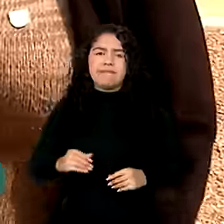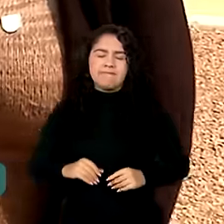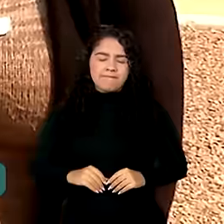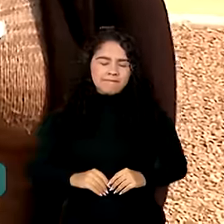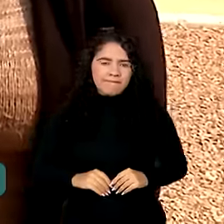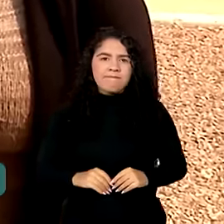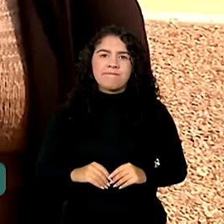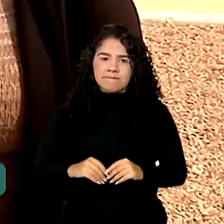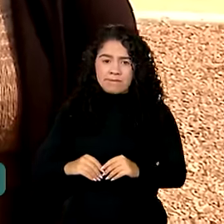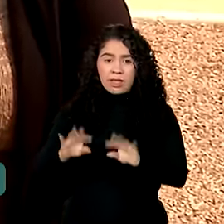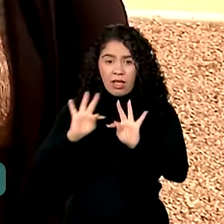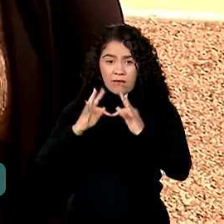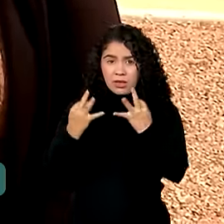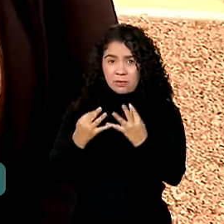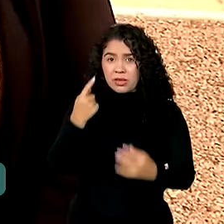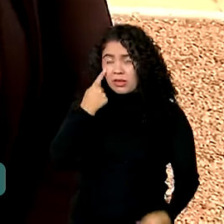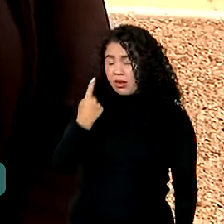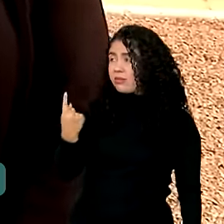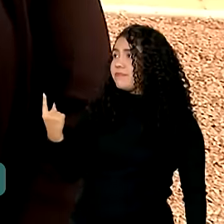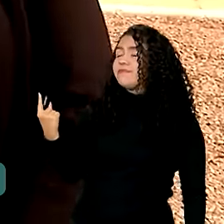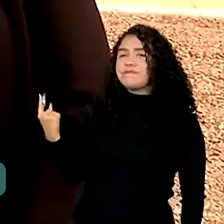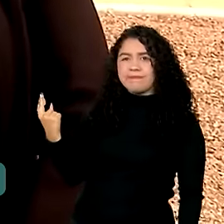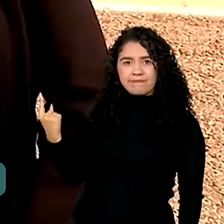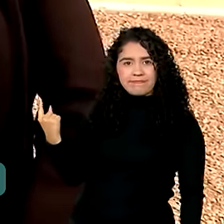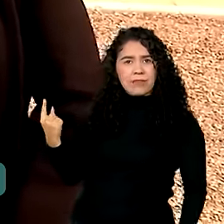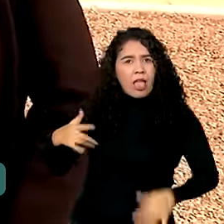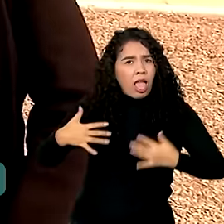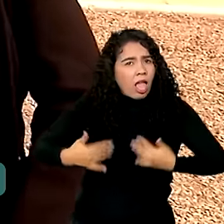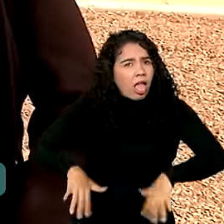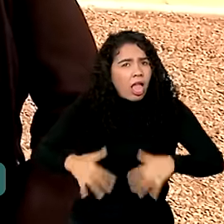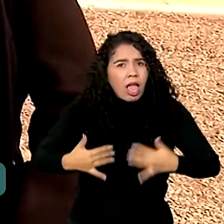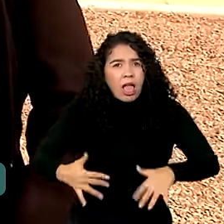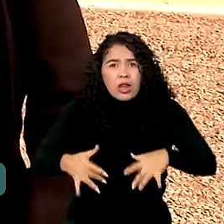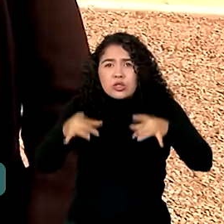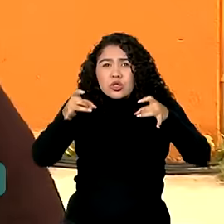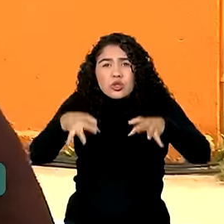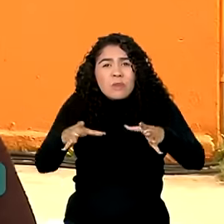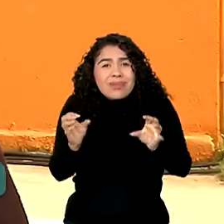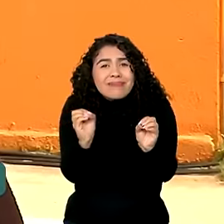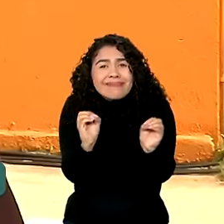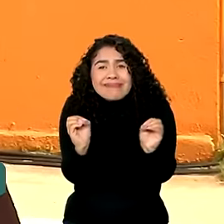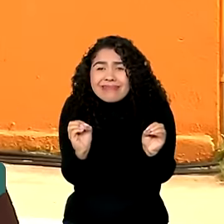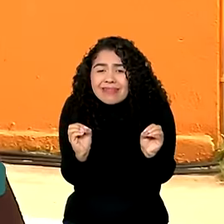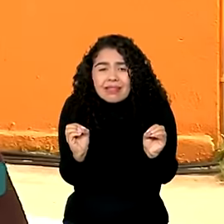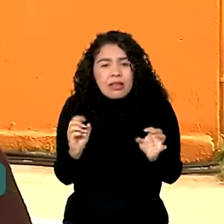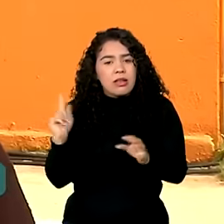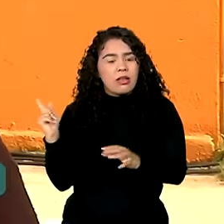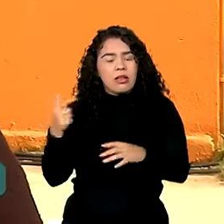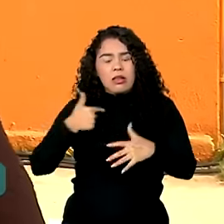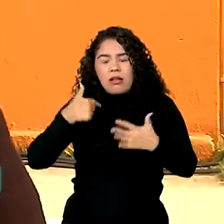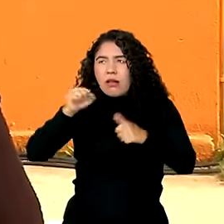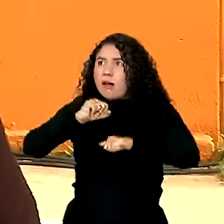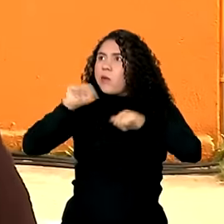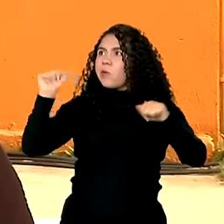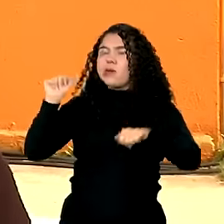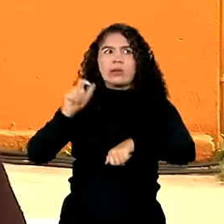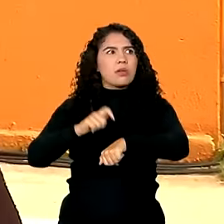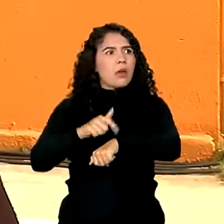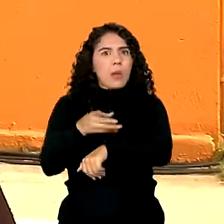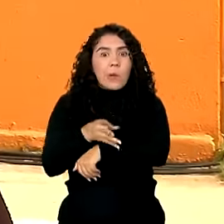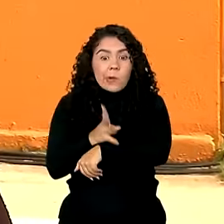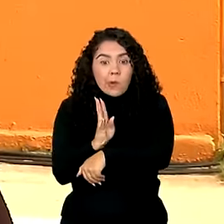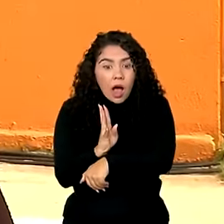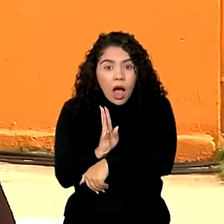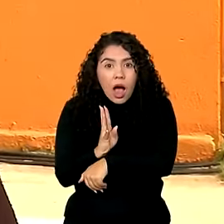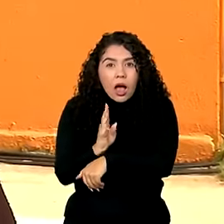A família da Grace é uma delas. Não sobrou praticamente nada. A gente acordou, era umas 4 horas da